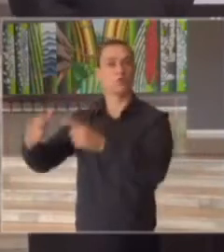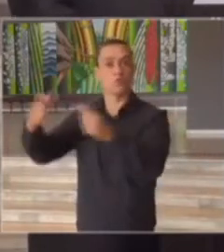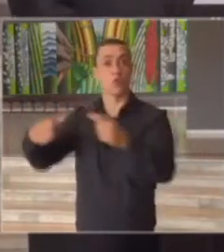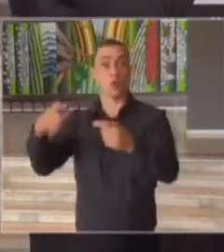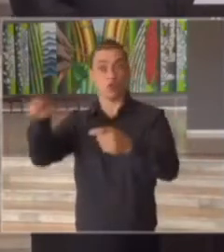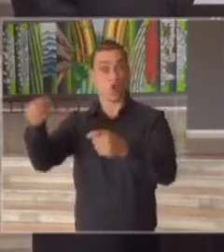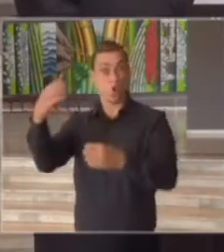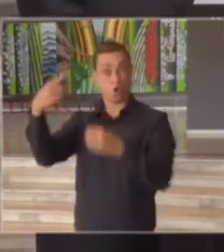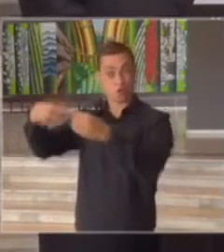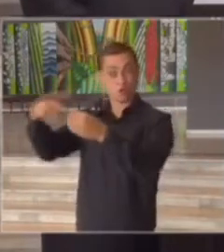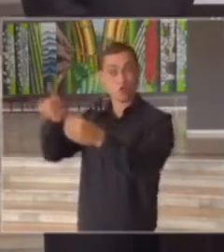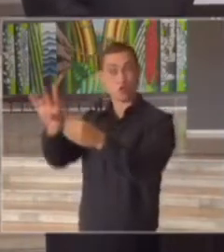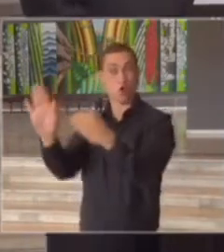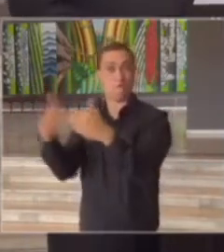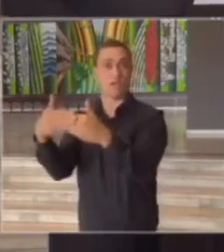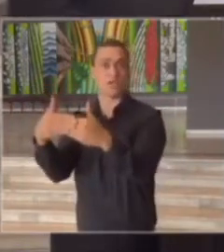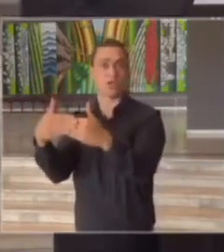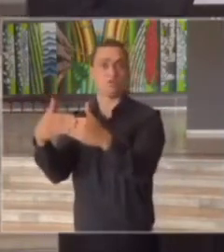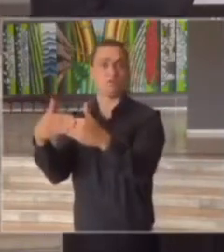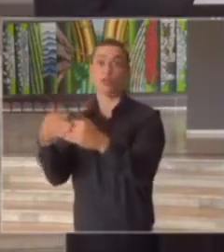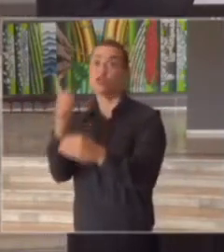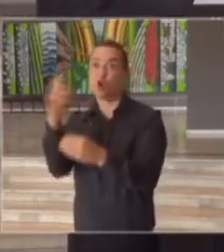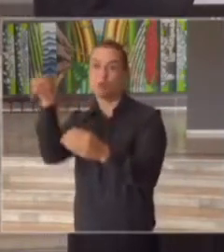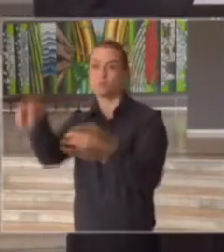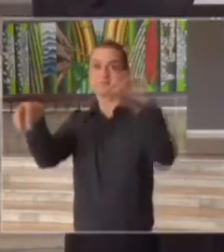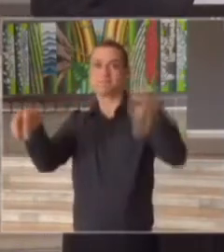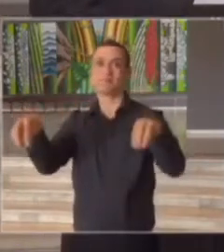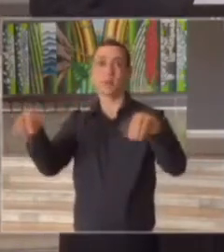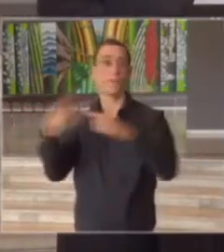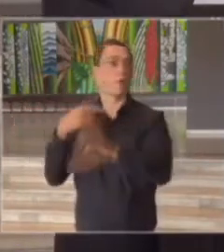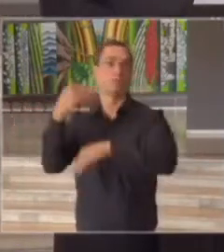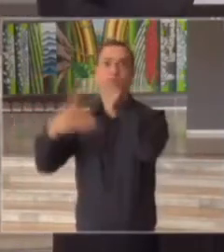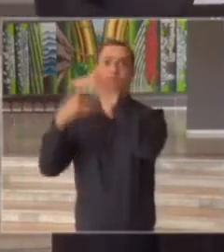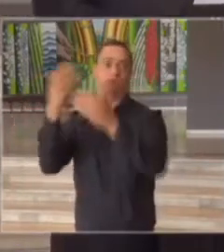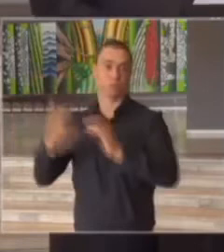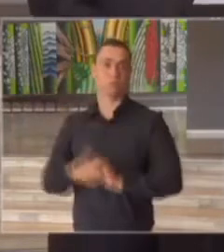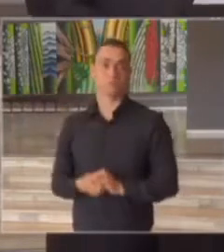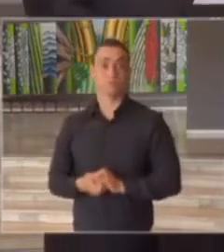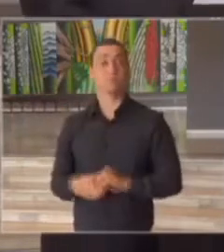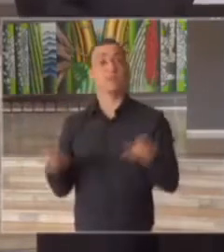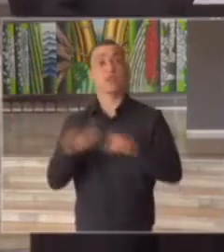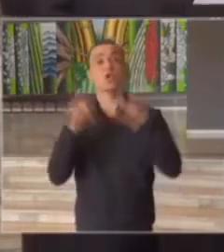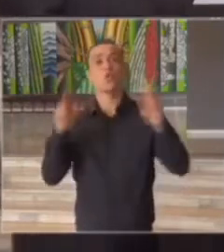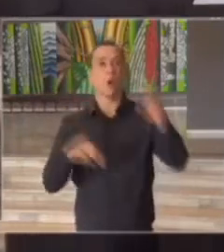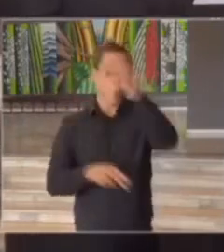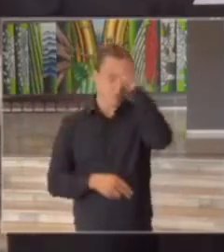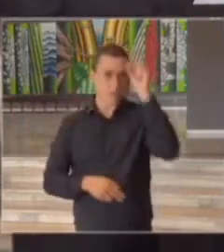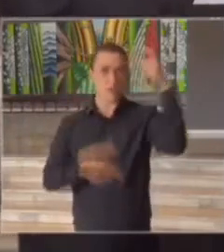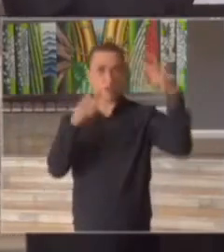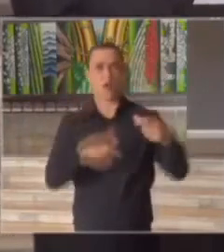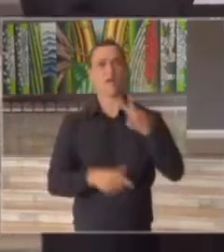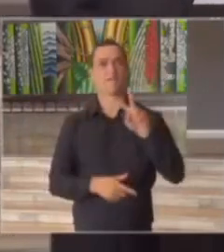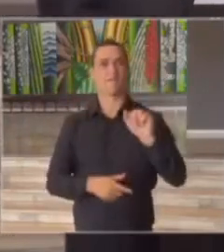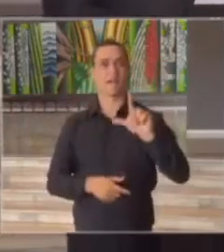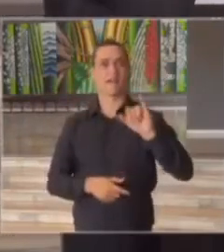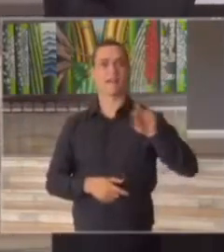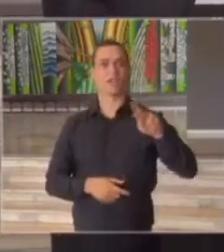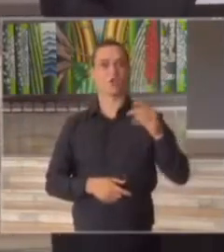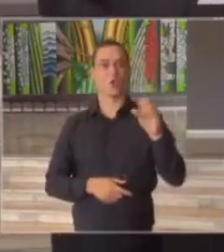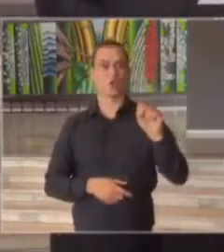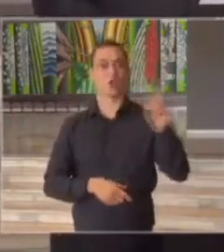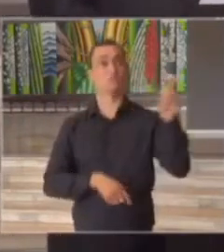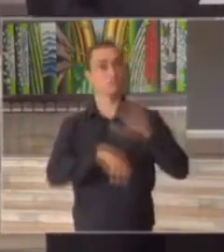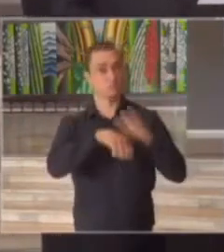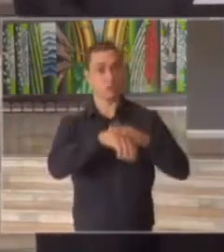o prefeito de Valinhos se antecipando até uma nota técnica o prefeito de Valinhos já promoveu esse